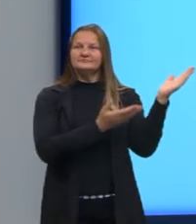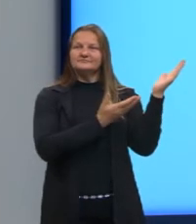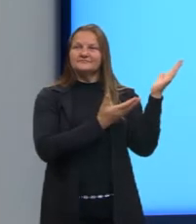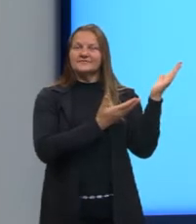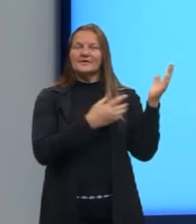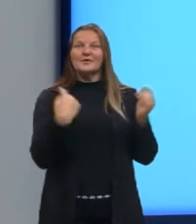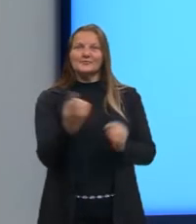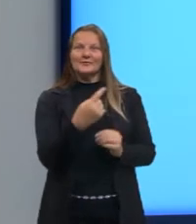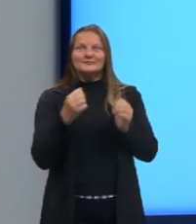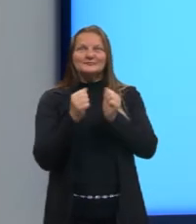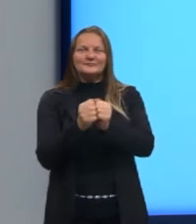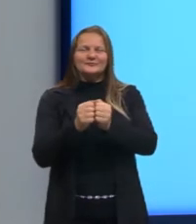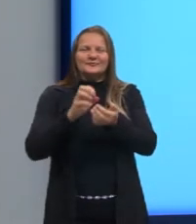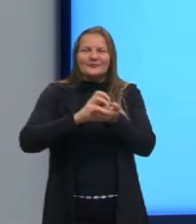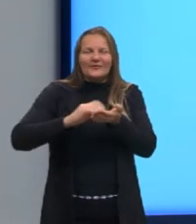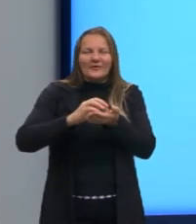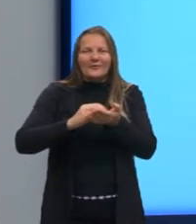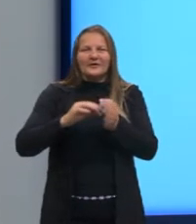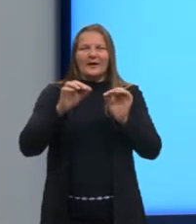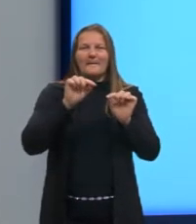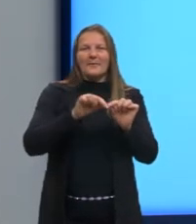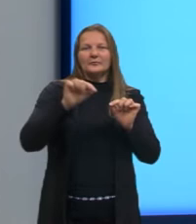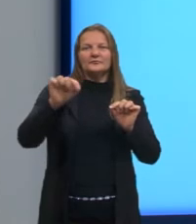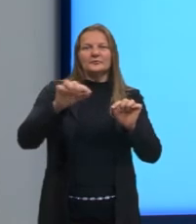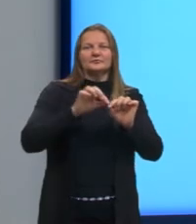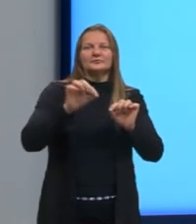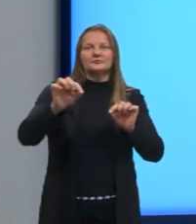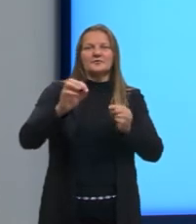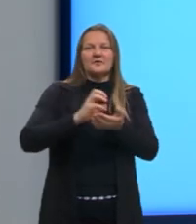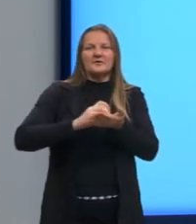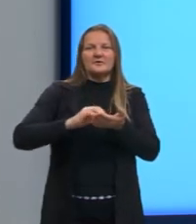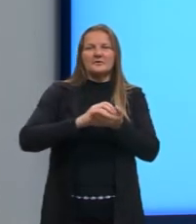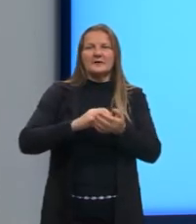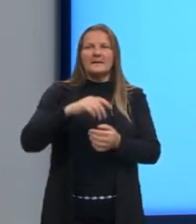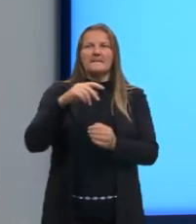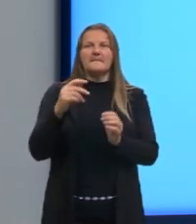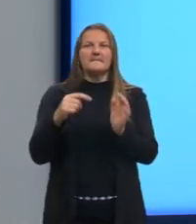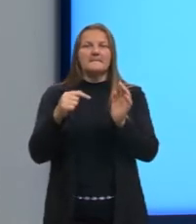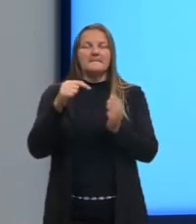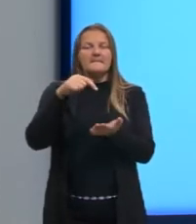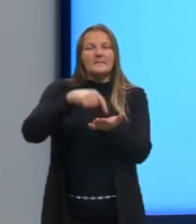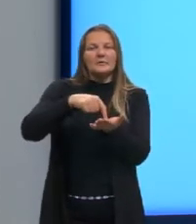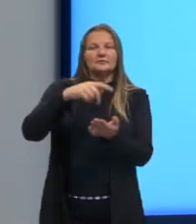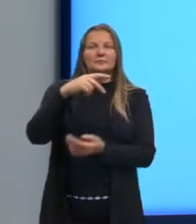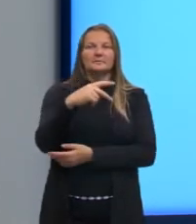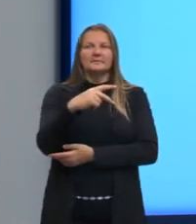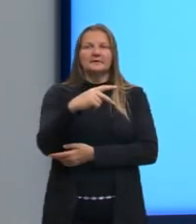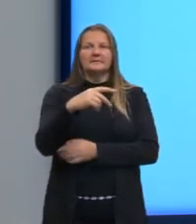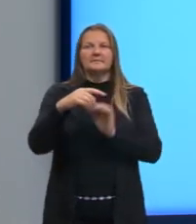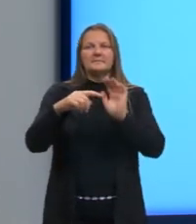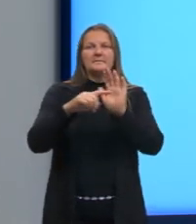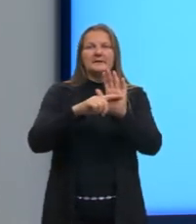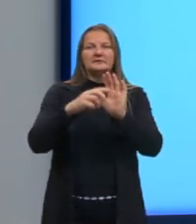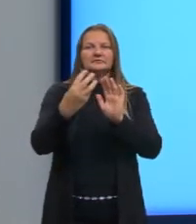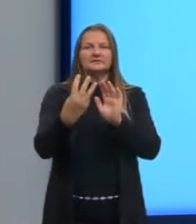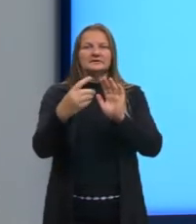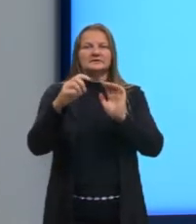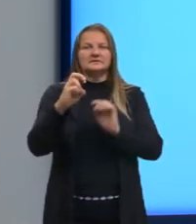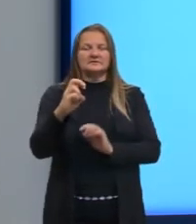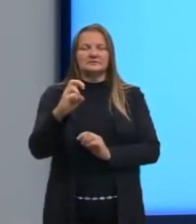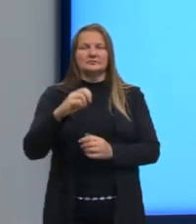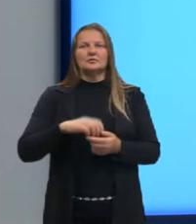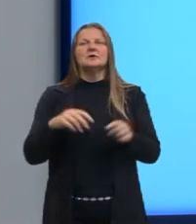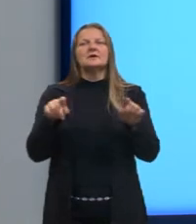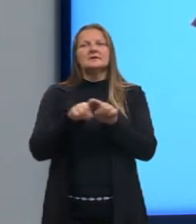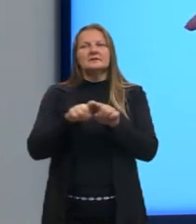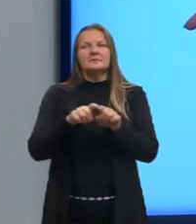distância entre dois pontos. O ponto P, que tem coordenada menos 3 e 5, e também